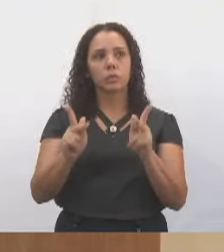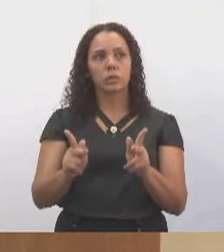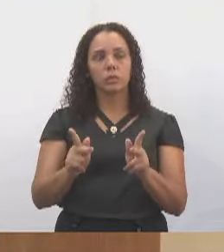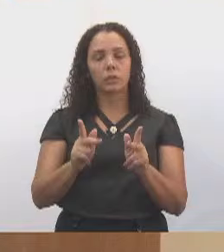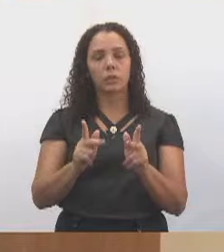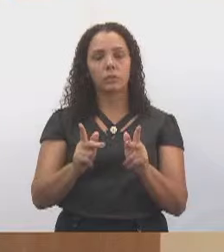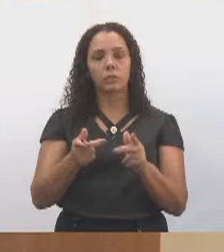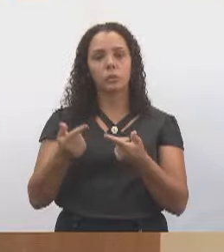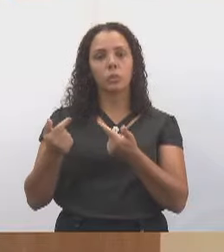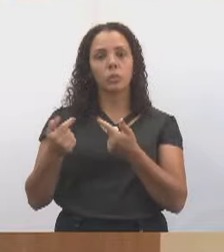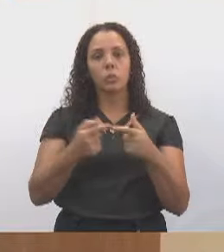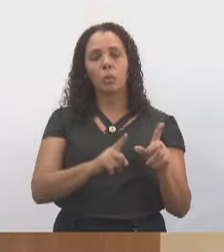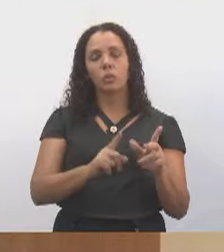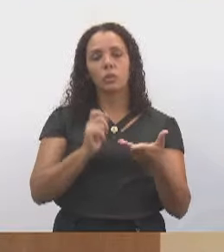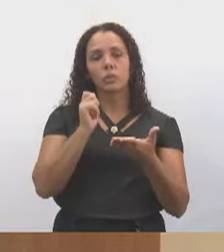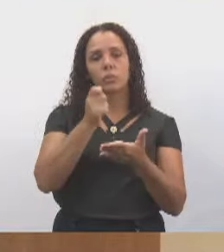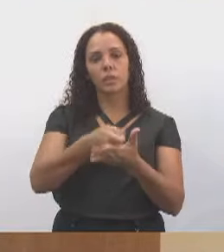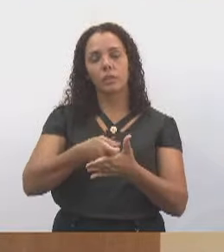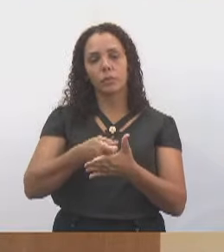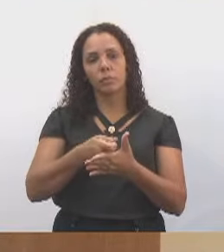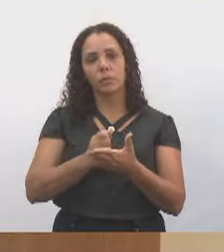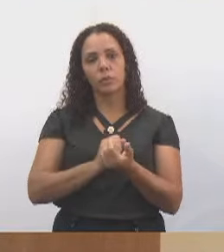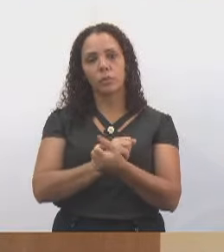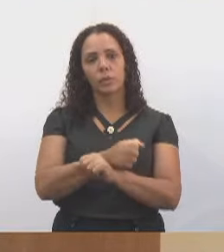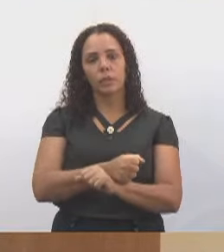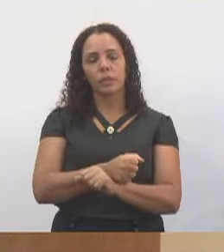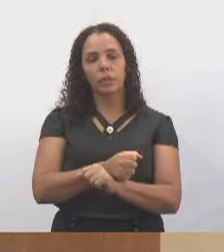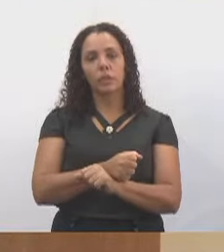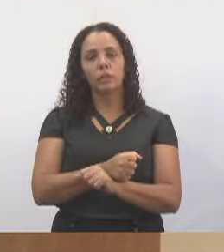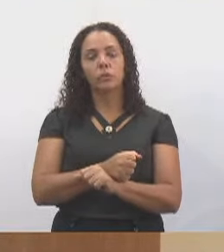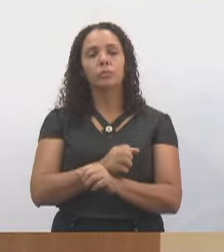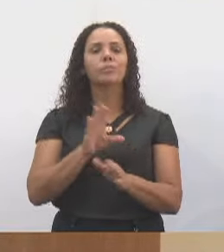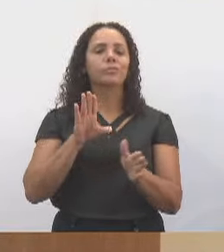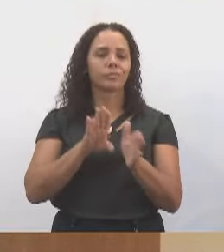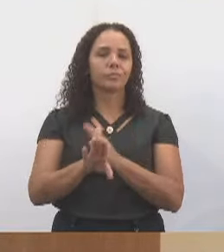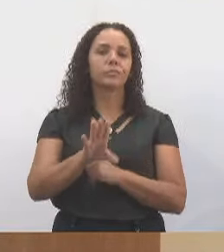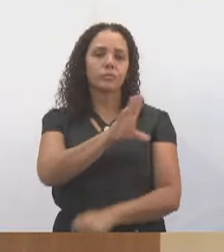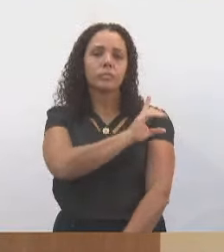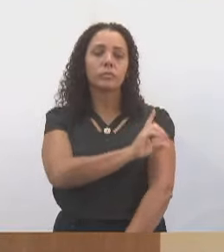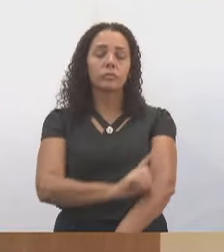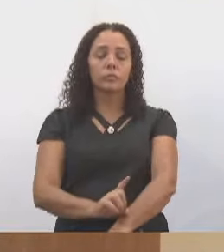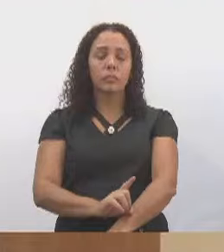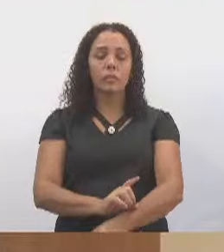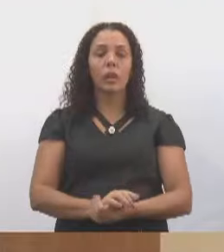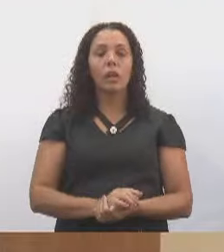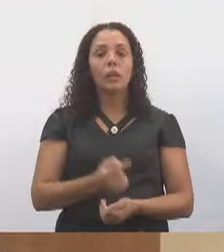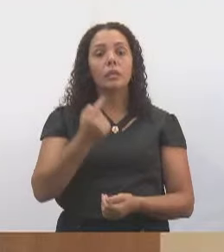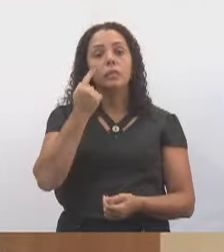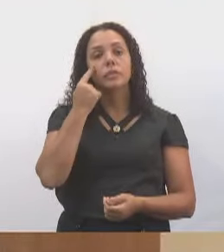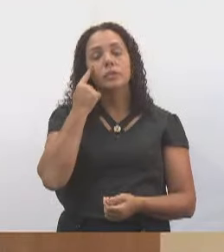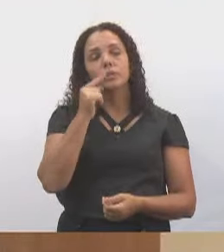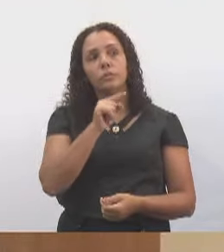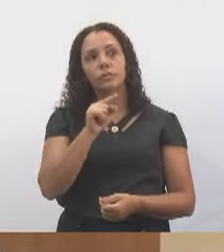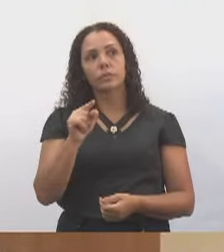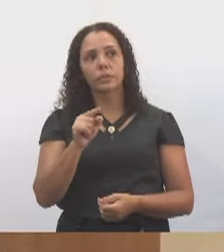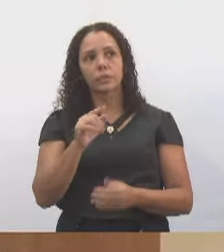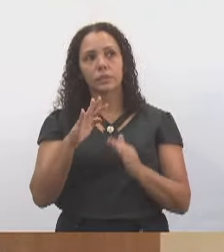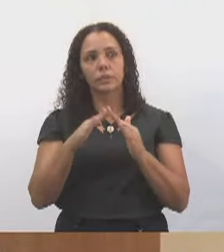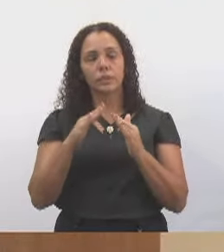contra essa contribuição que lhes retira a dignidade. Veja você que está aí em casa,